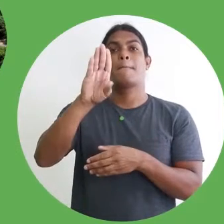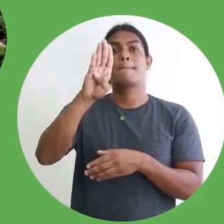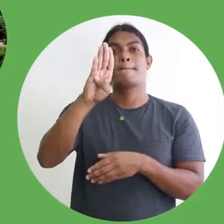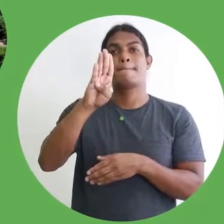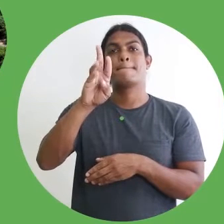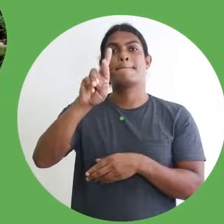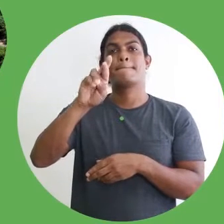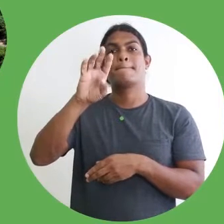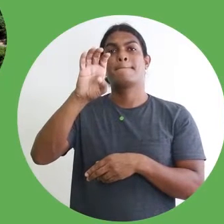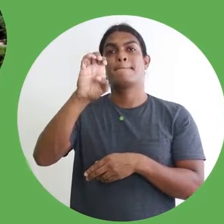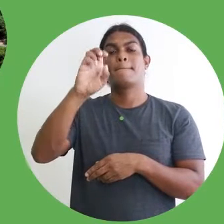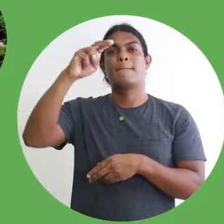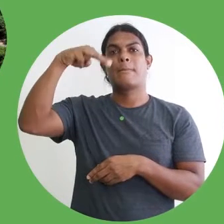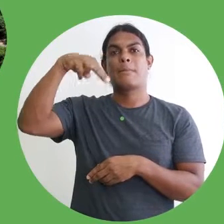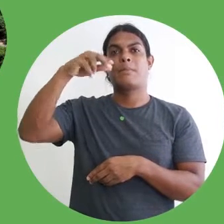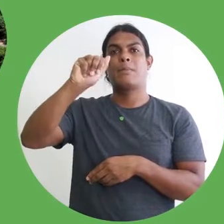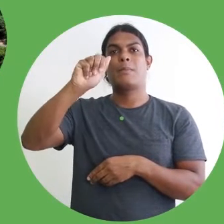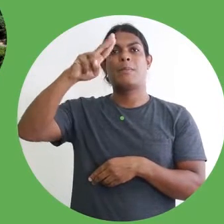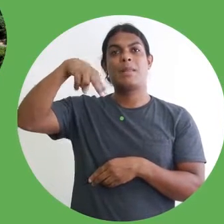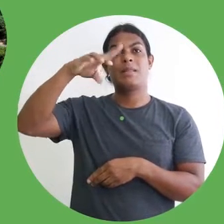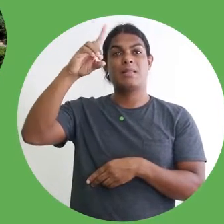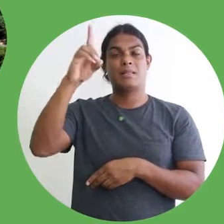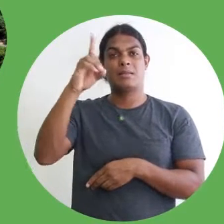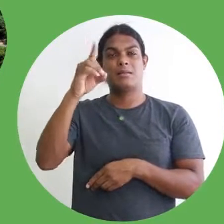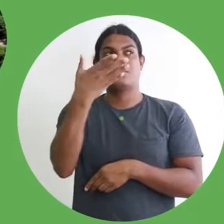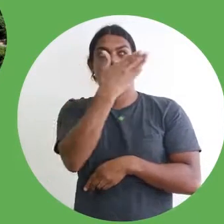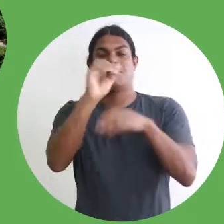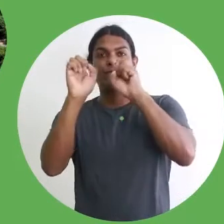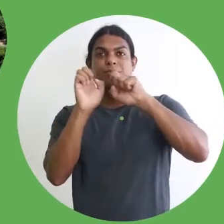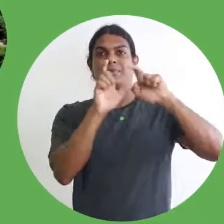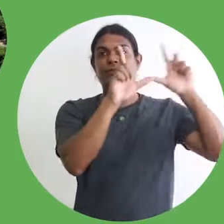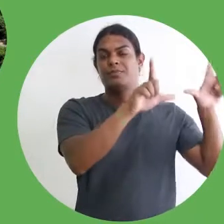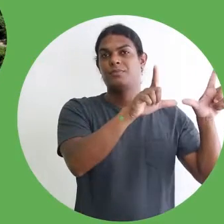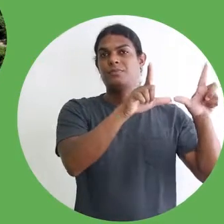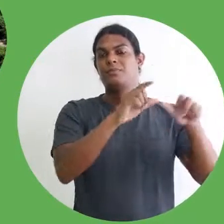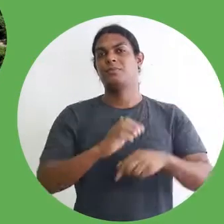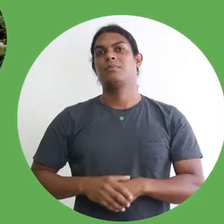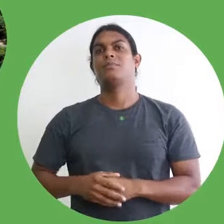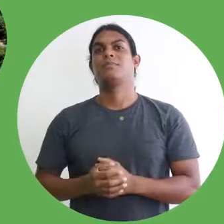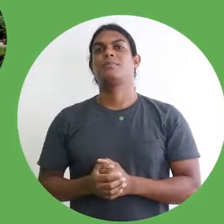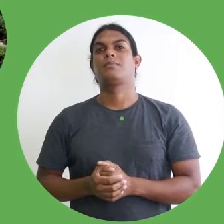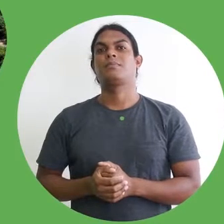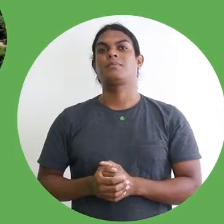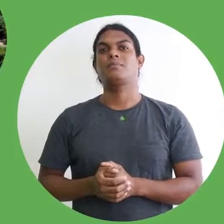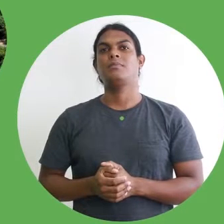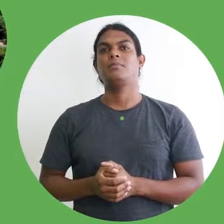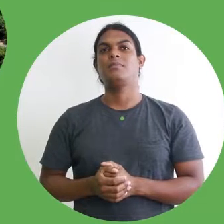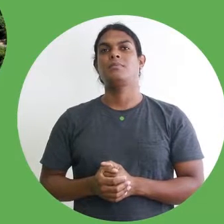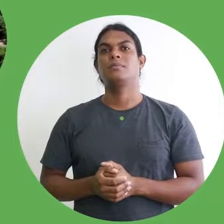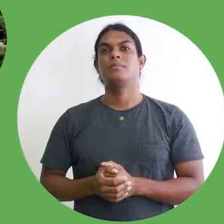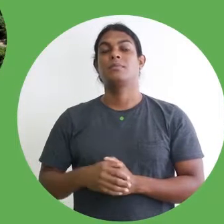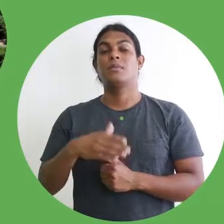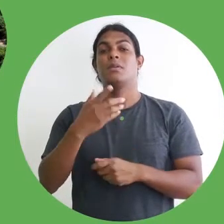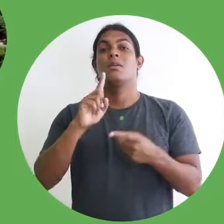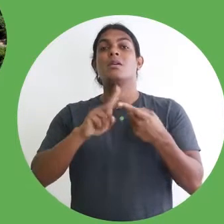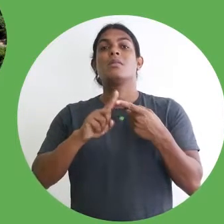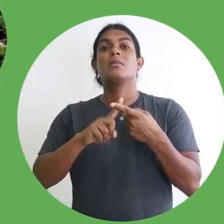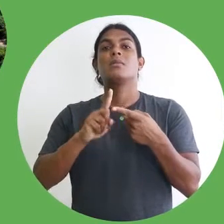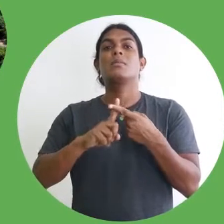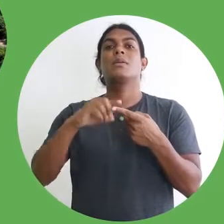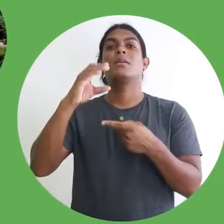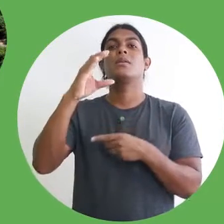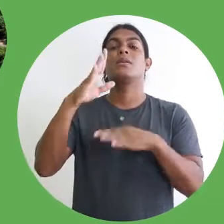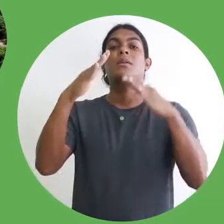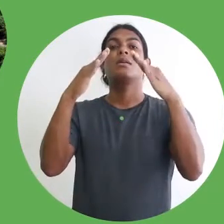podem ver aí no slide. O Instituto Ricardo Brenan e a Casa da Cultura. Então, eu